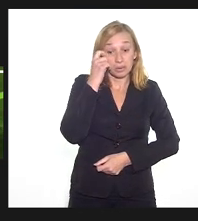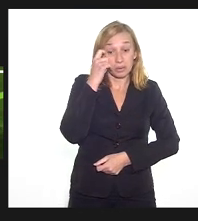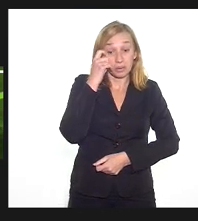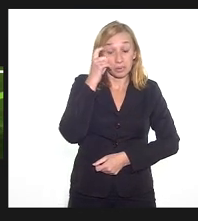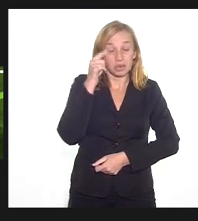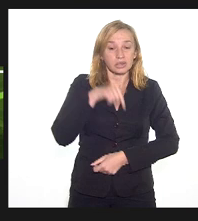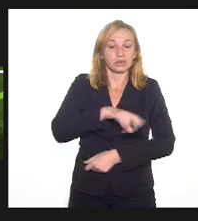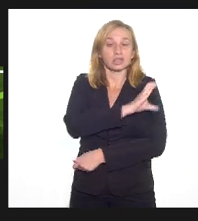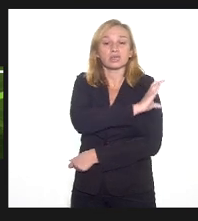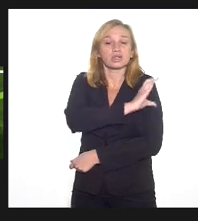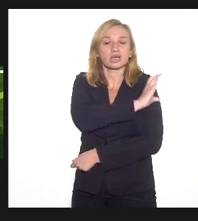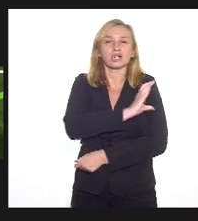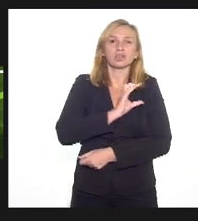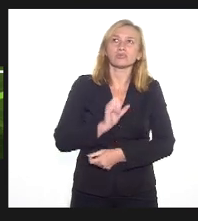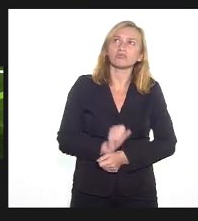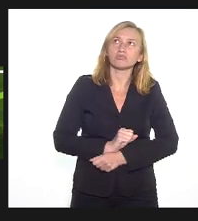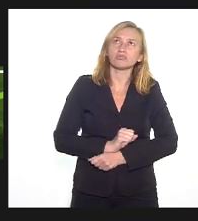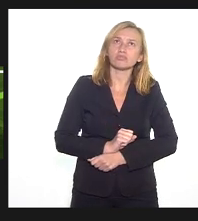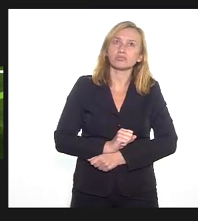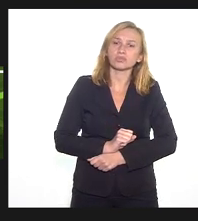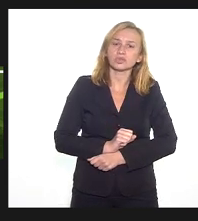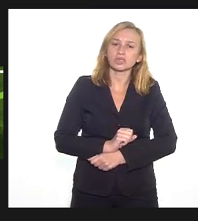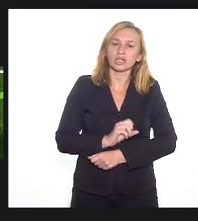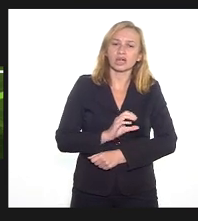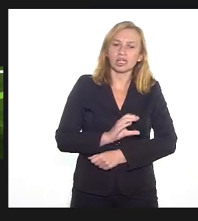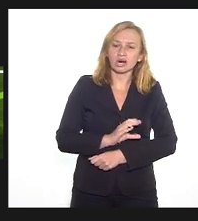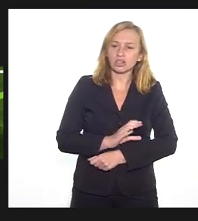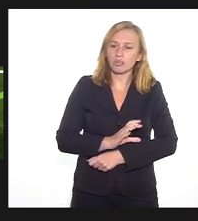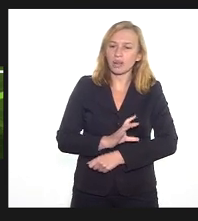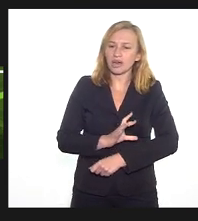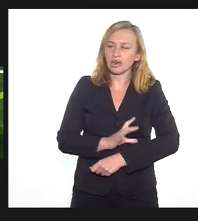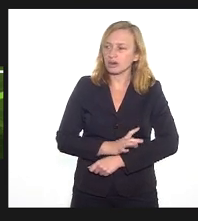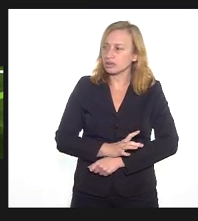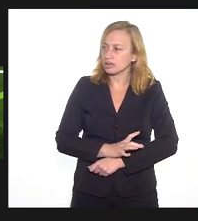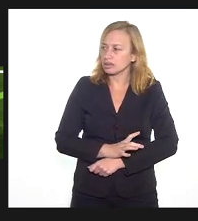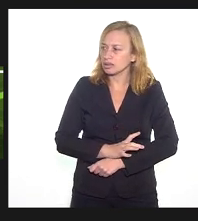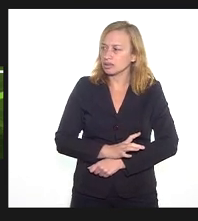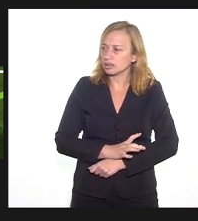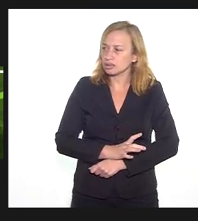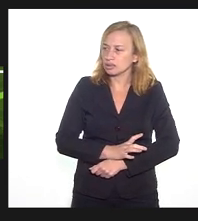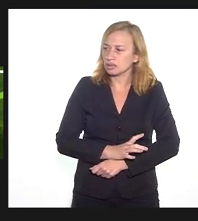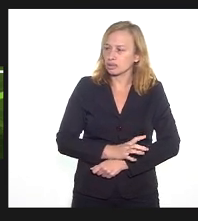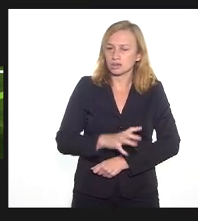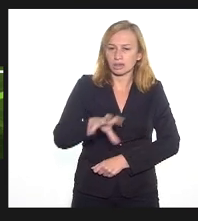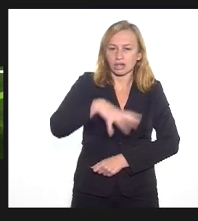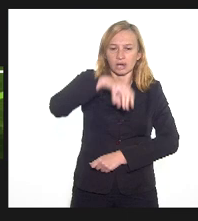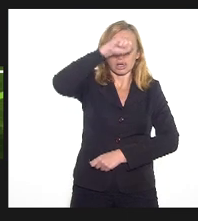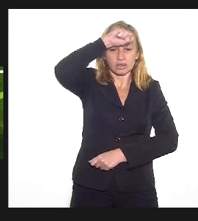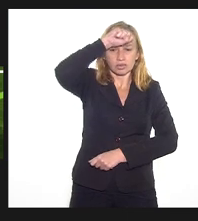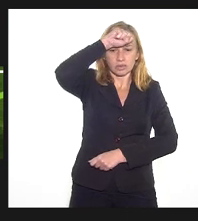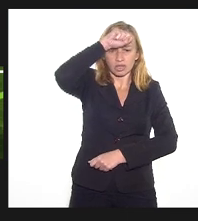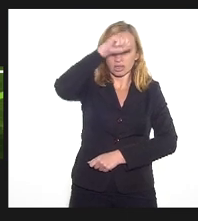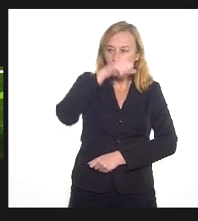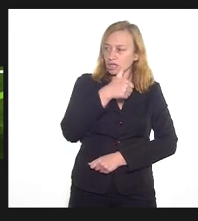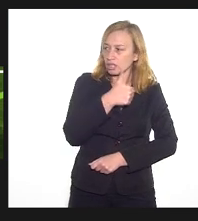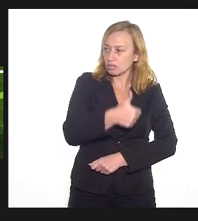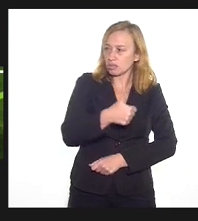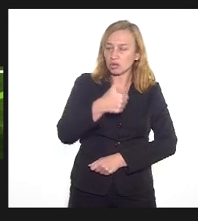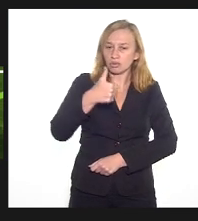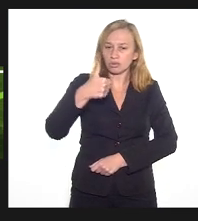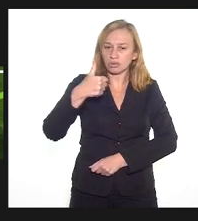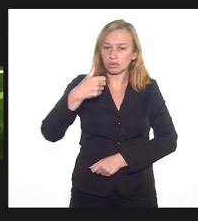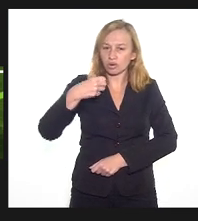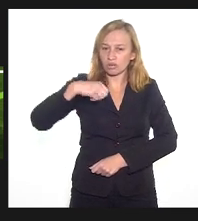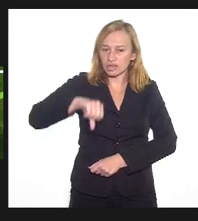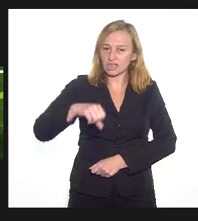Aqui em Campos, na década de... O candomblé cheio aqui em Campos, em 1978. É muito novo o candomblé aqui em Campos.